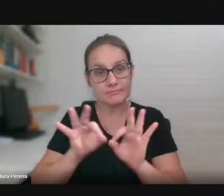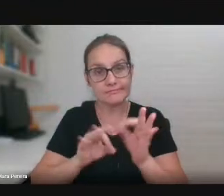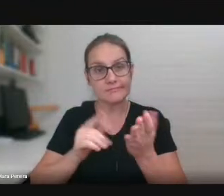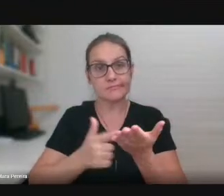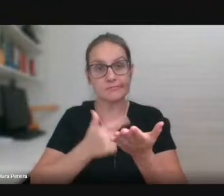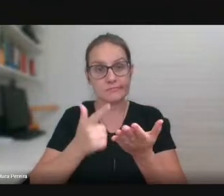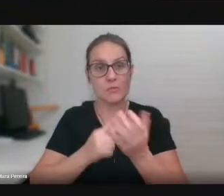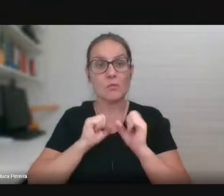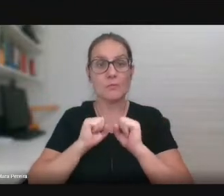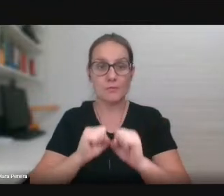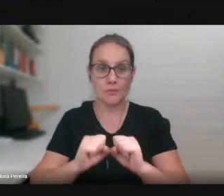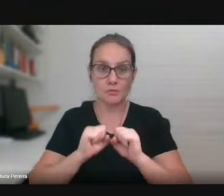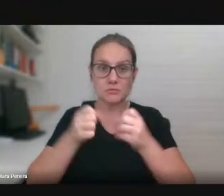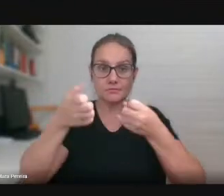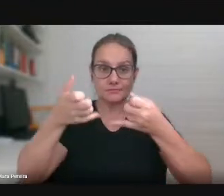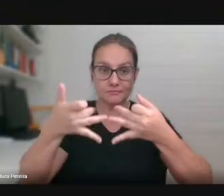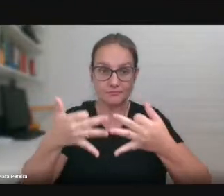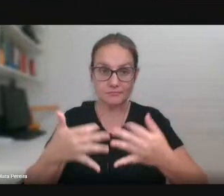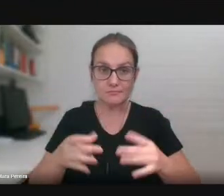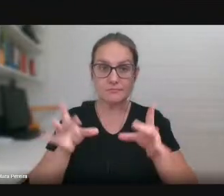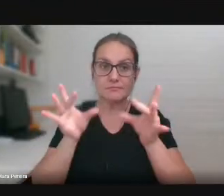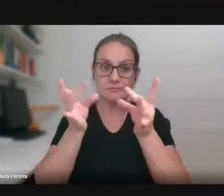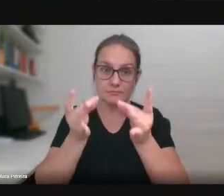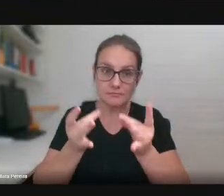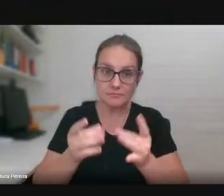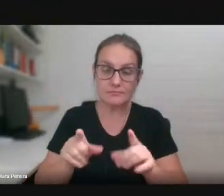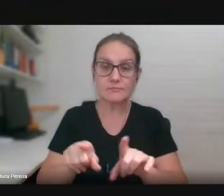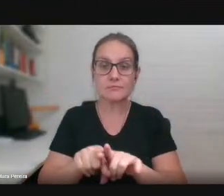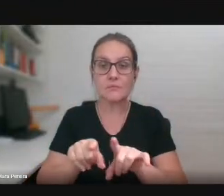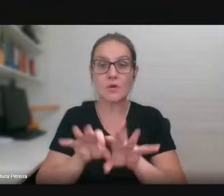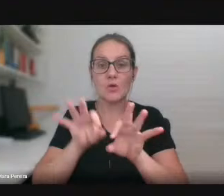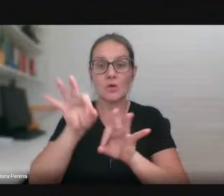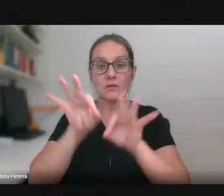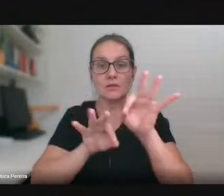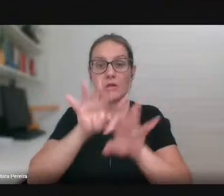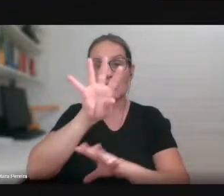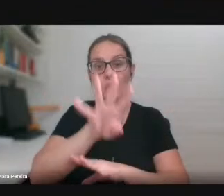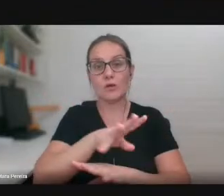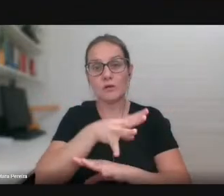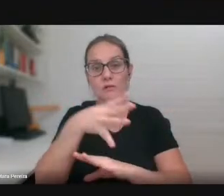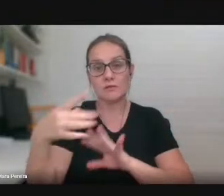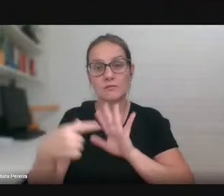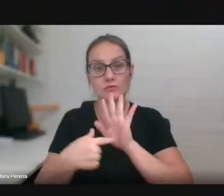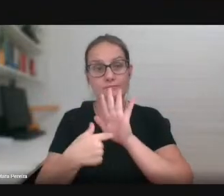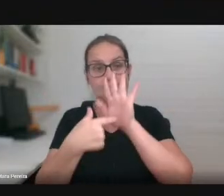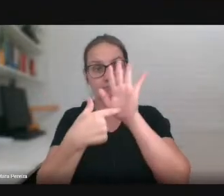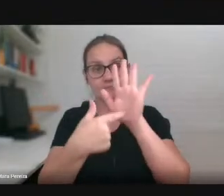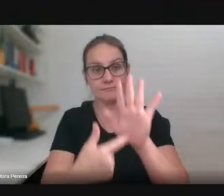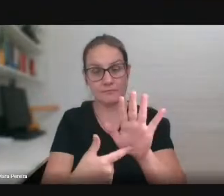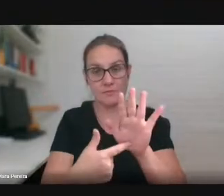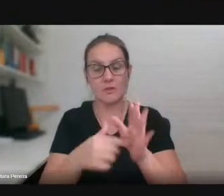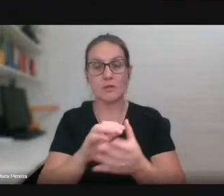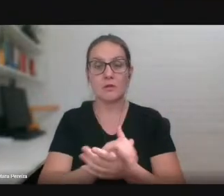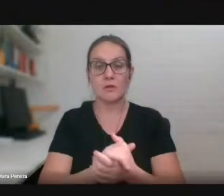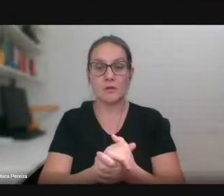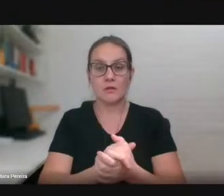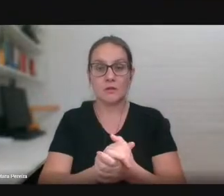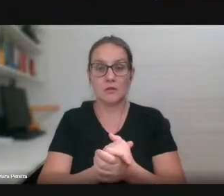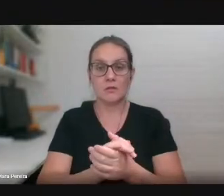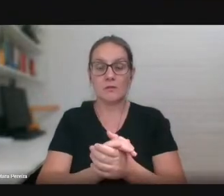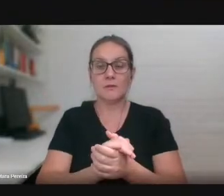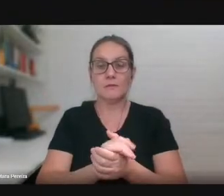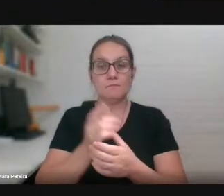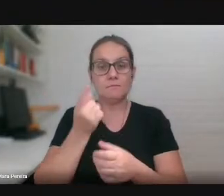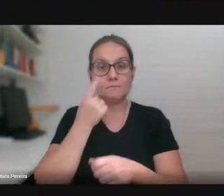poderão falar sobre isso, e nós organizamos um cronograma de exposição referente ao período